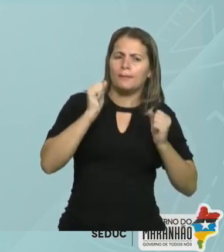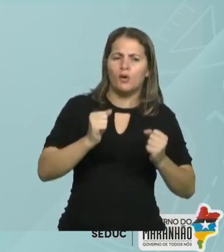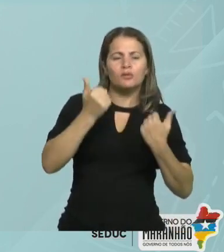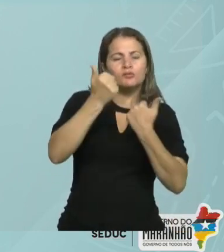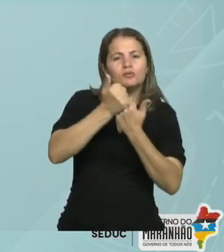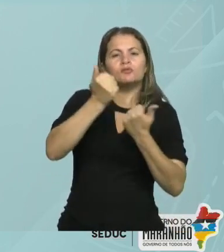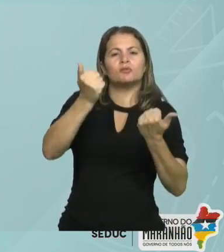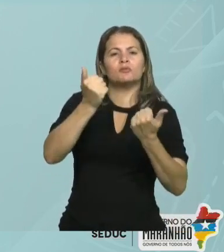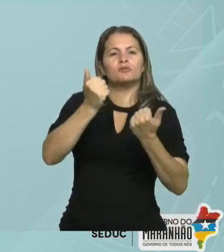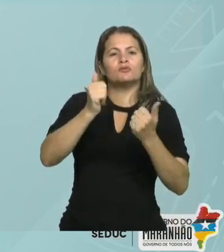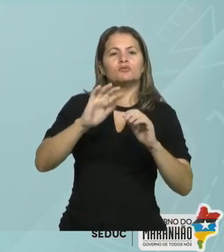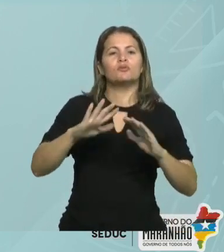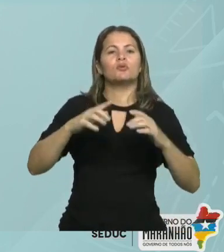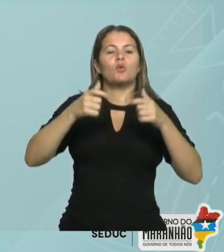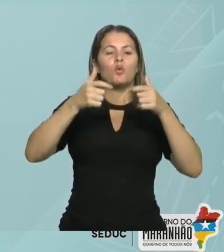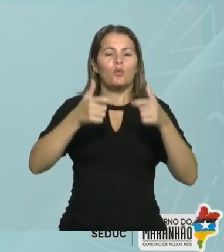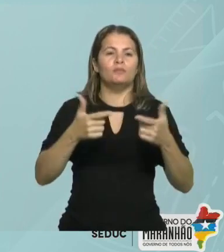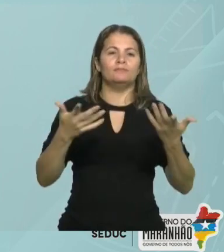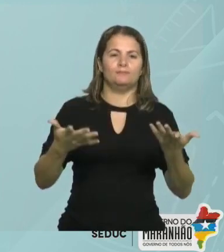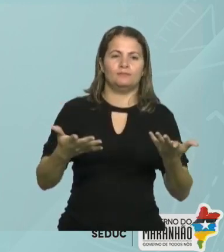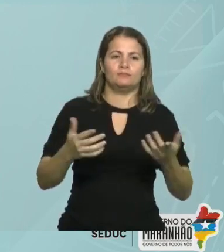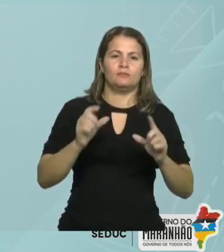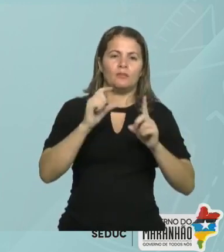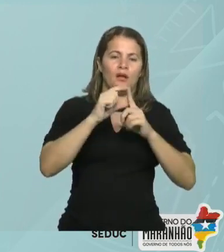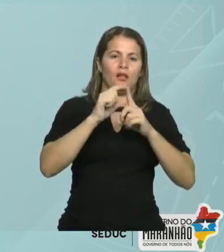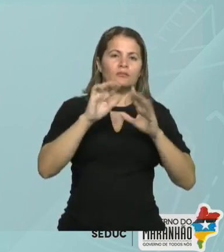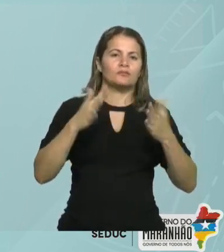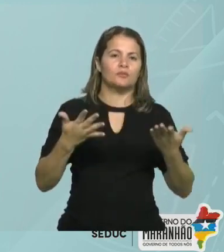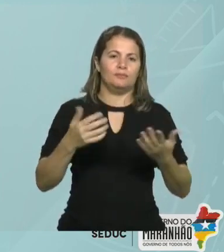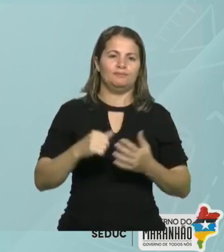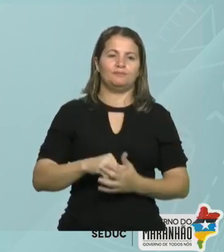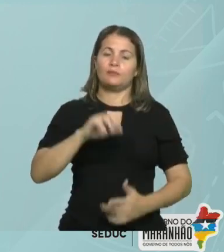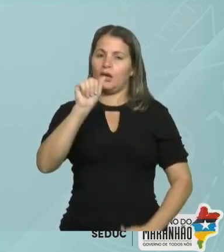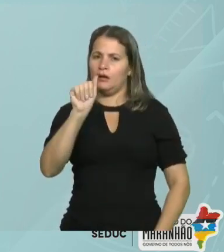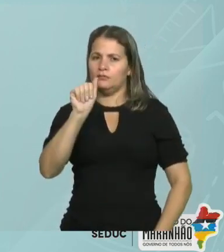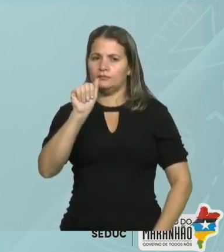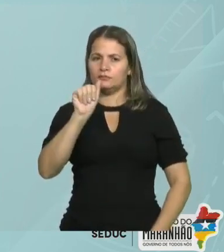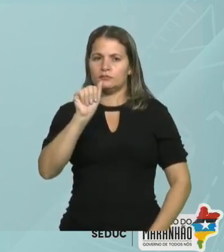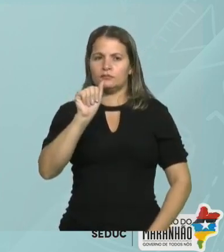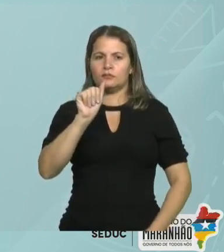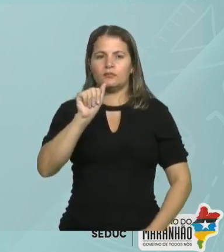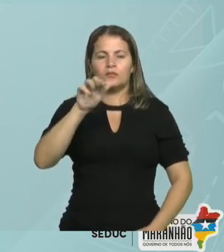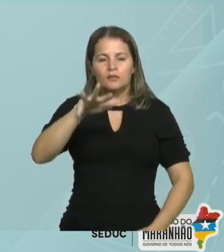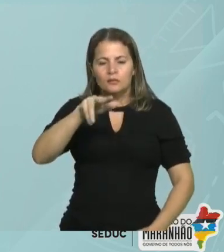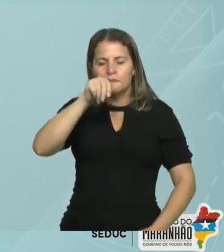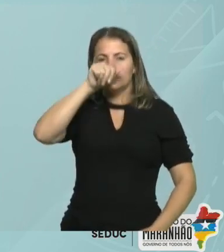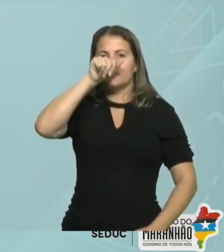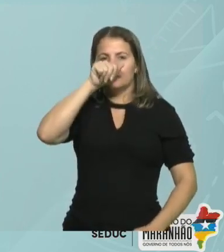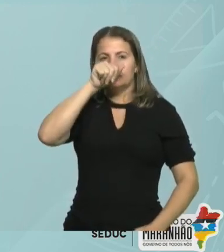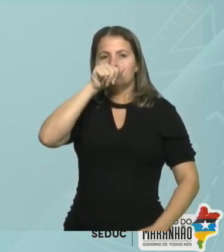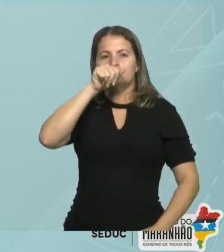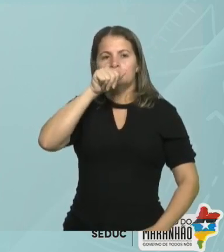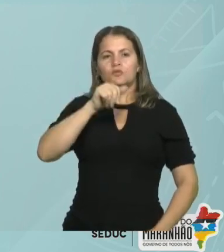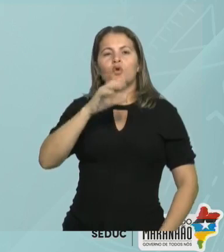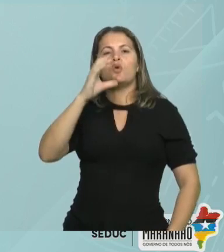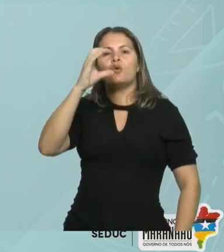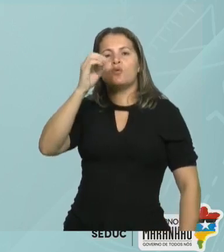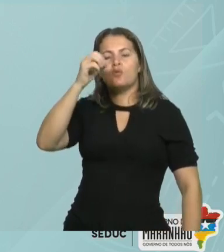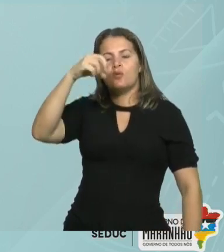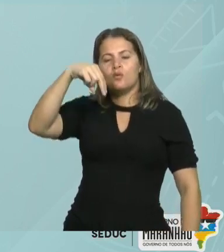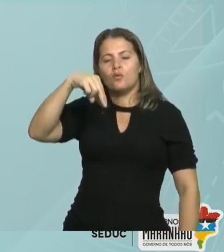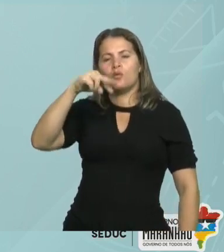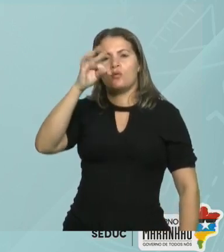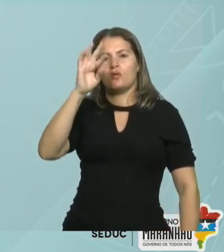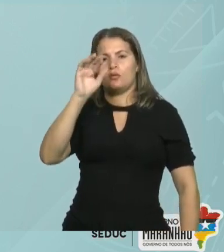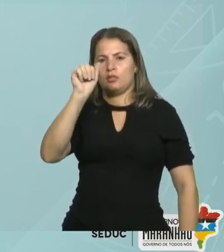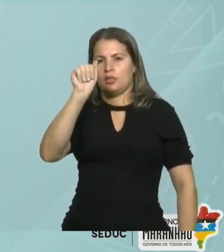Então vamos lá. O ar entra nos pulmões quando ocorre contração ou relaxamento do diafragma. Tem que